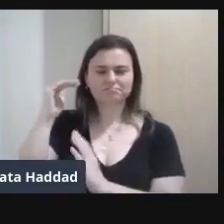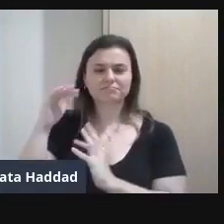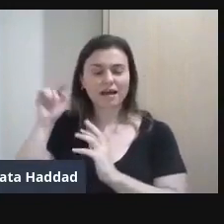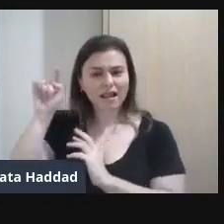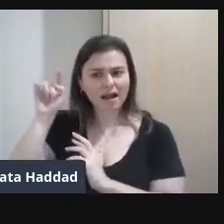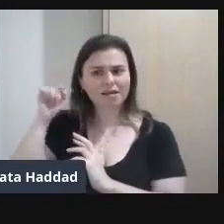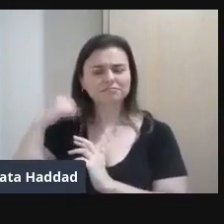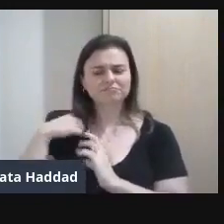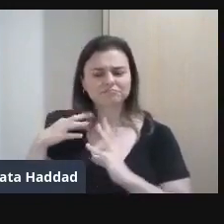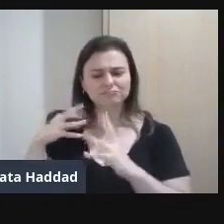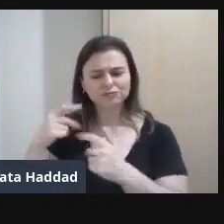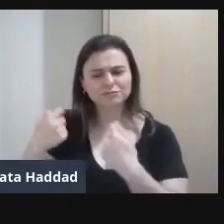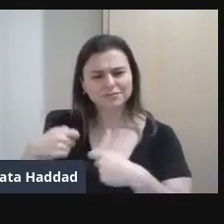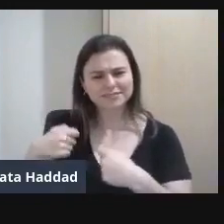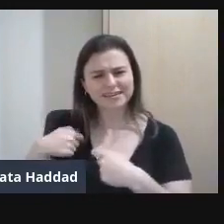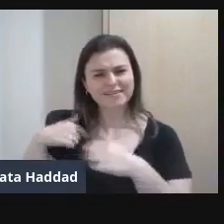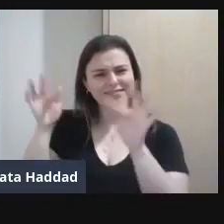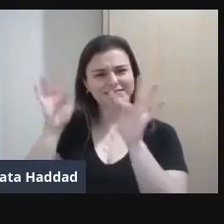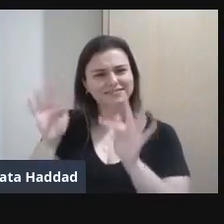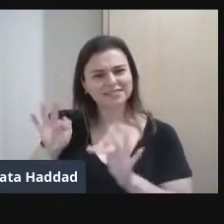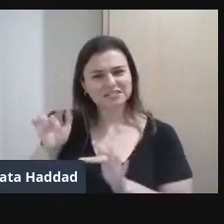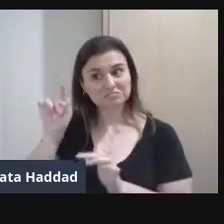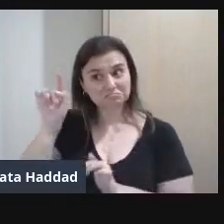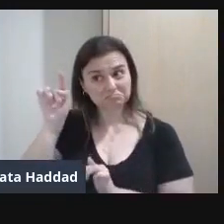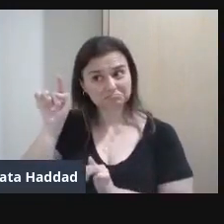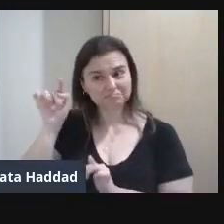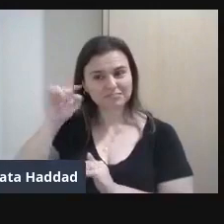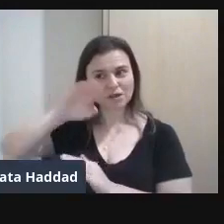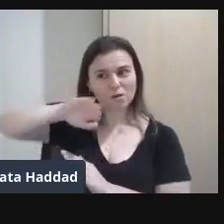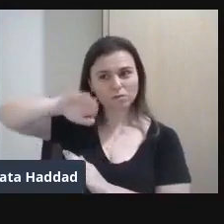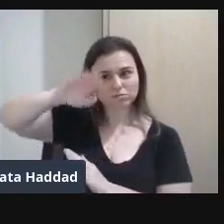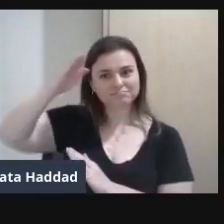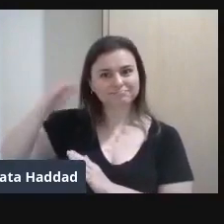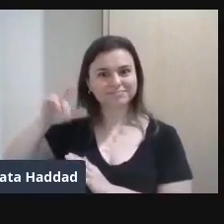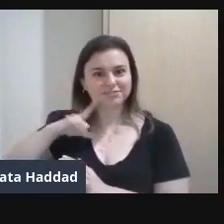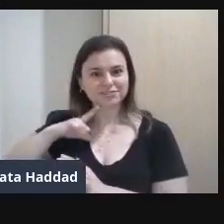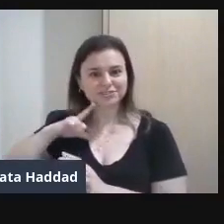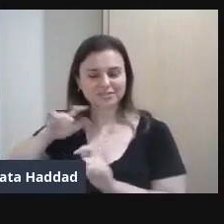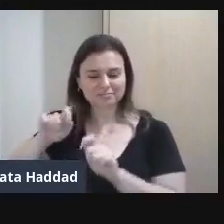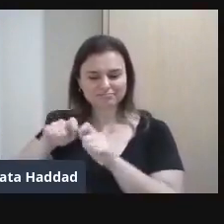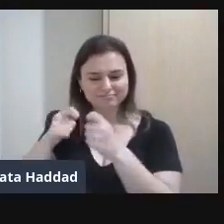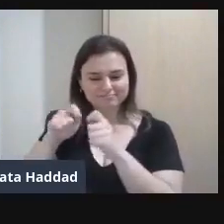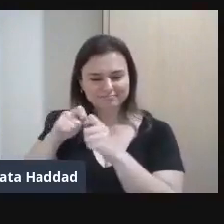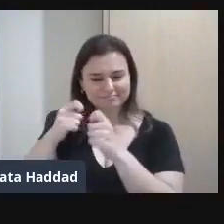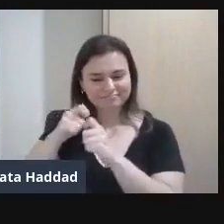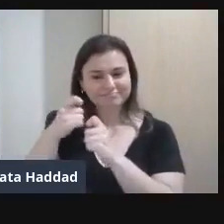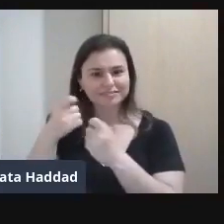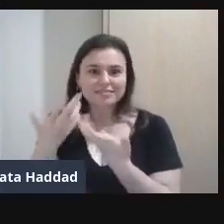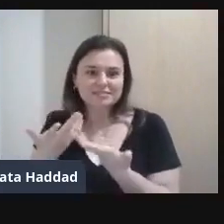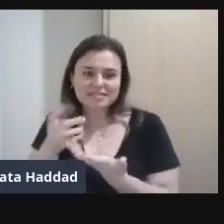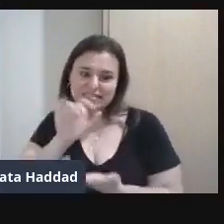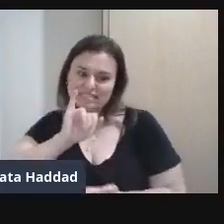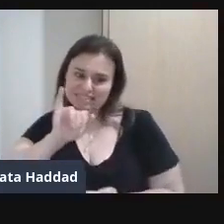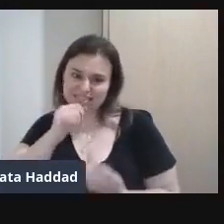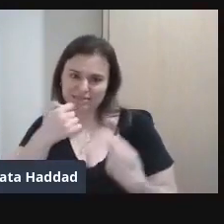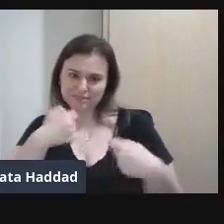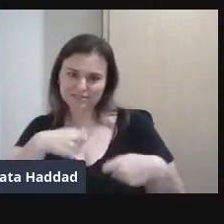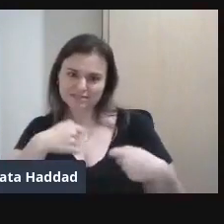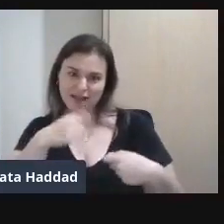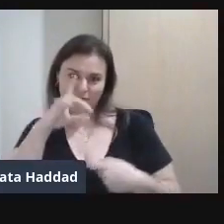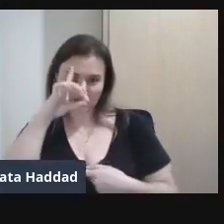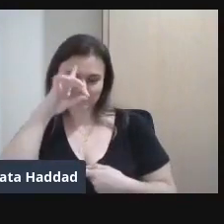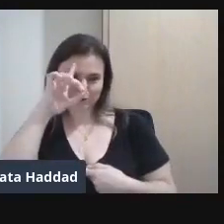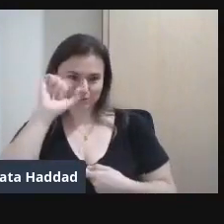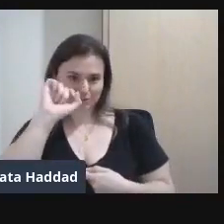Para ser feliz Estava ali Nas linhas Do seu tear Se ela precisava De um dia Com o sol